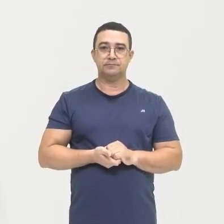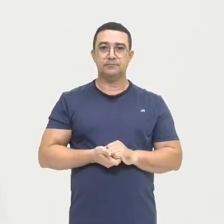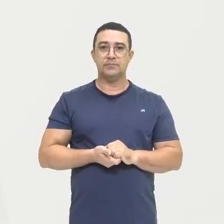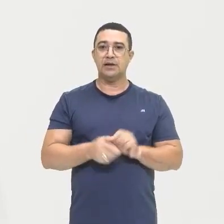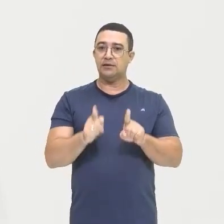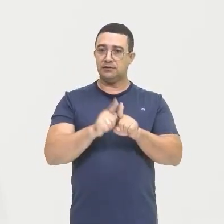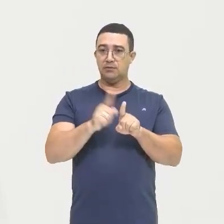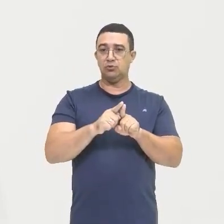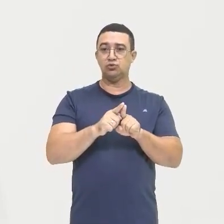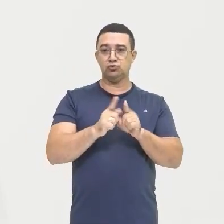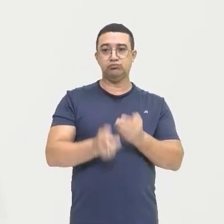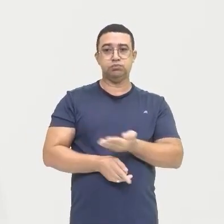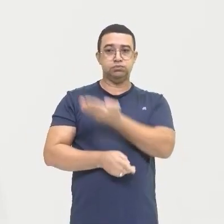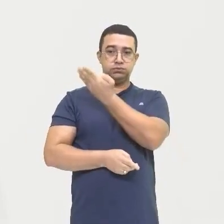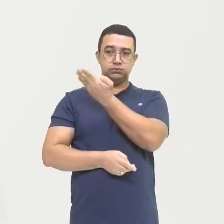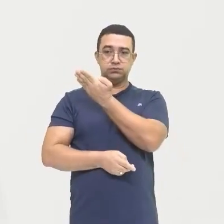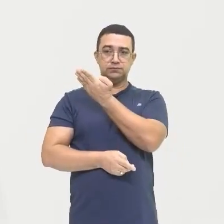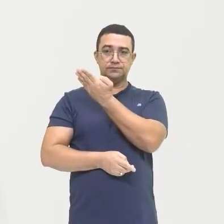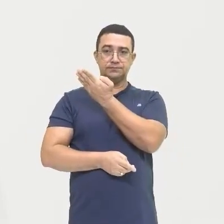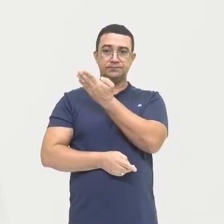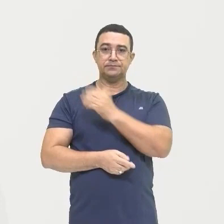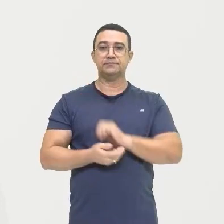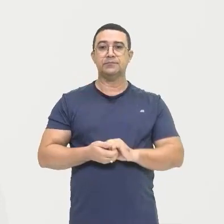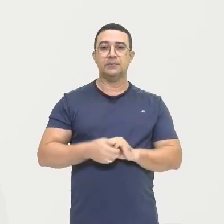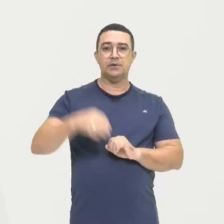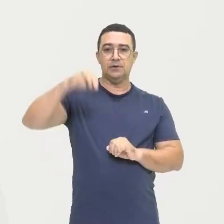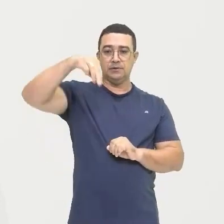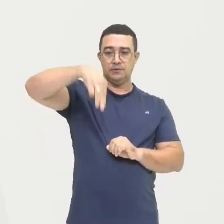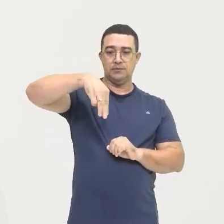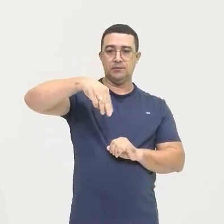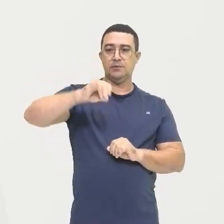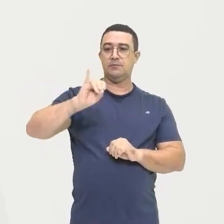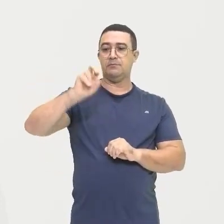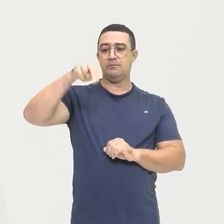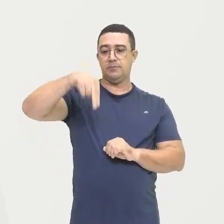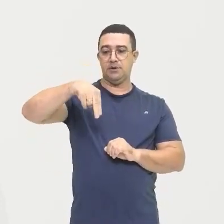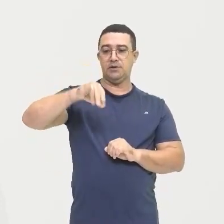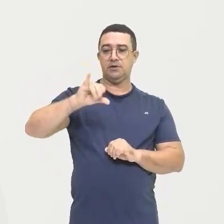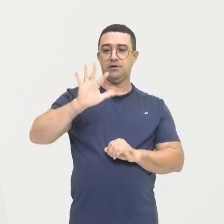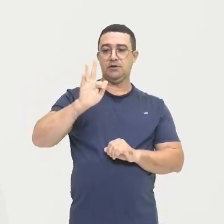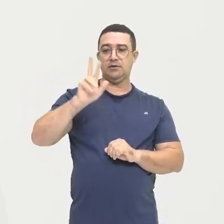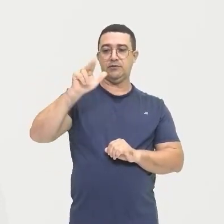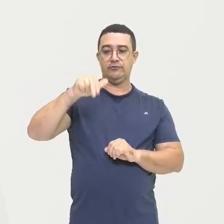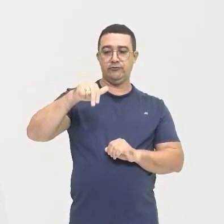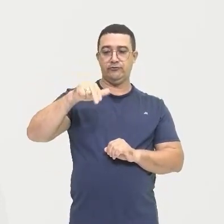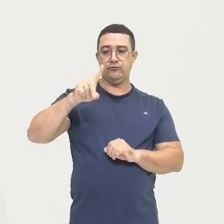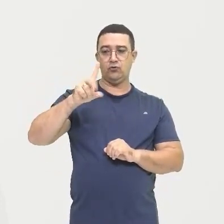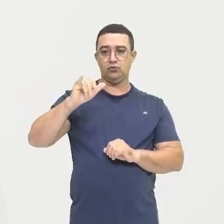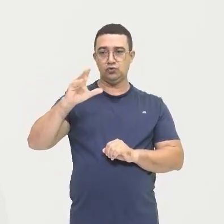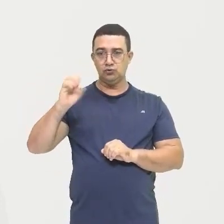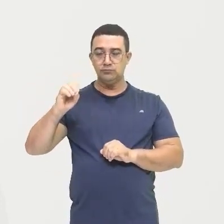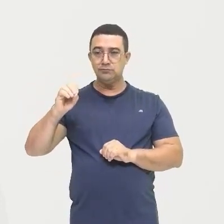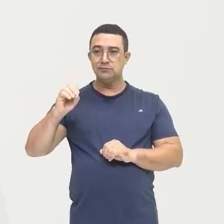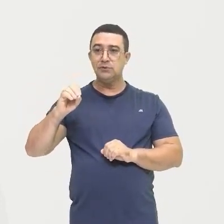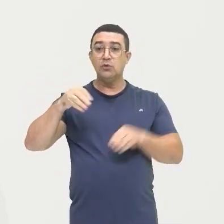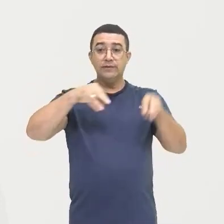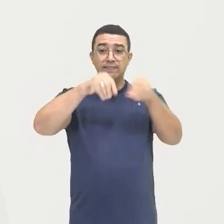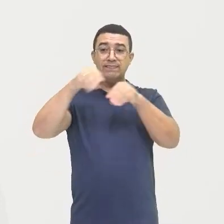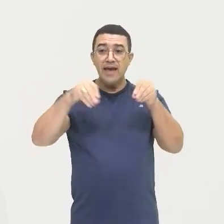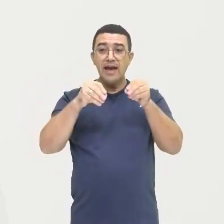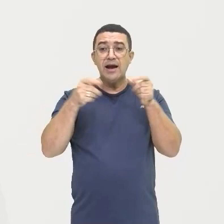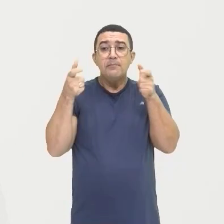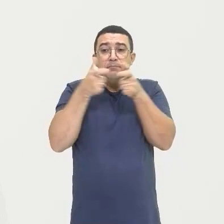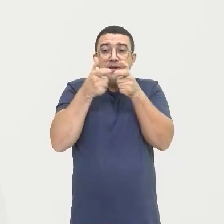minifúndio A gente vai Falar sobre Cada um deles Que são as terras Menores A gente já Observa